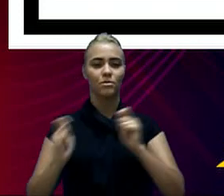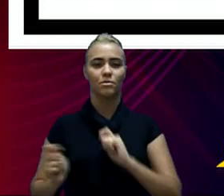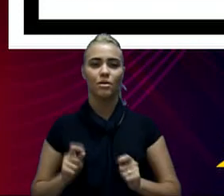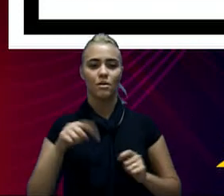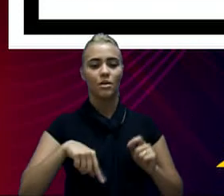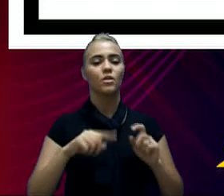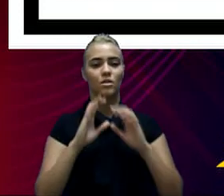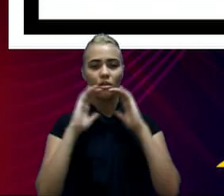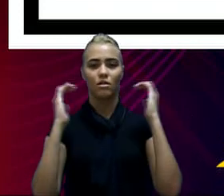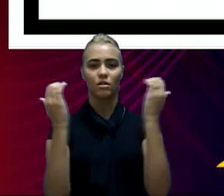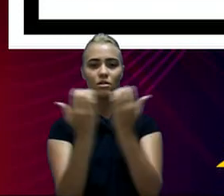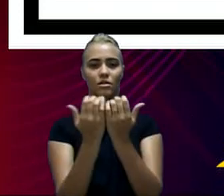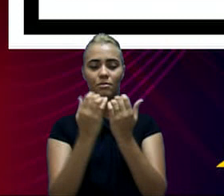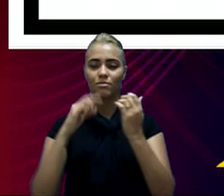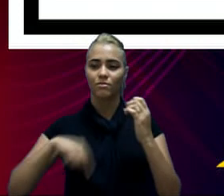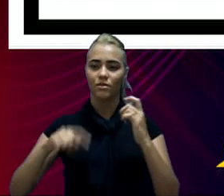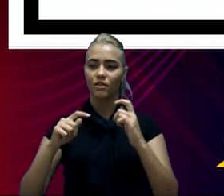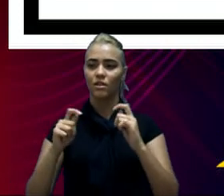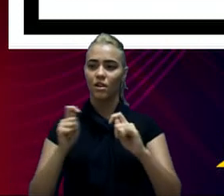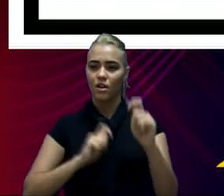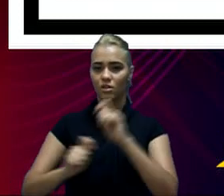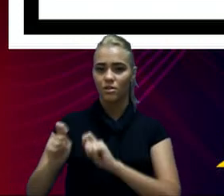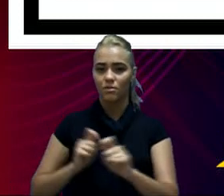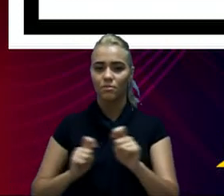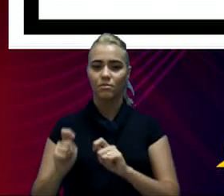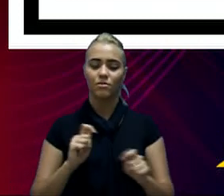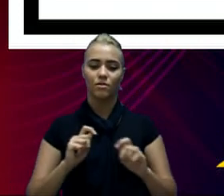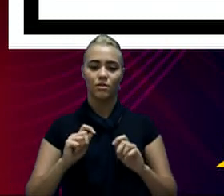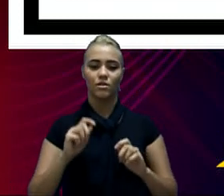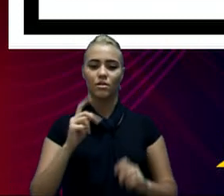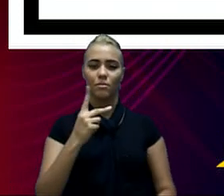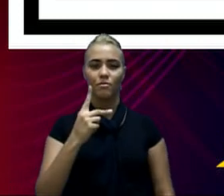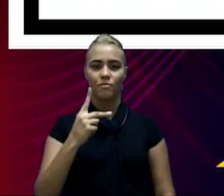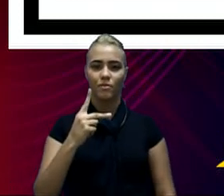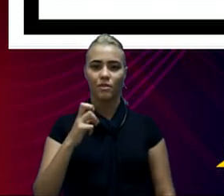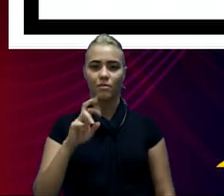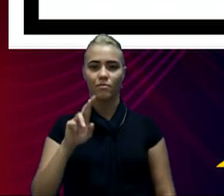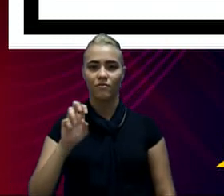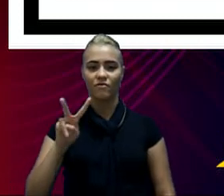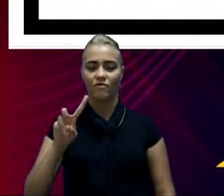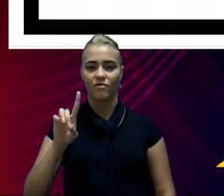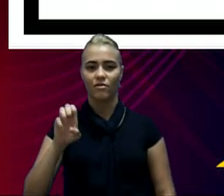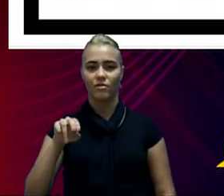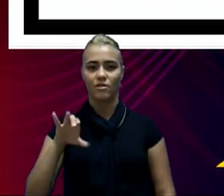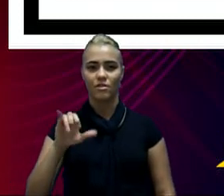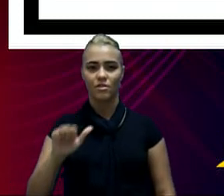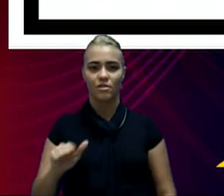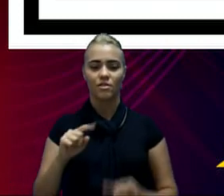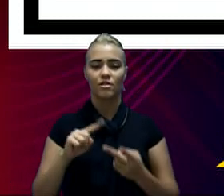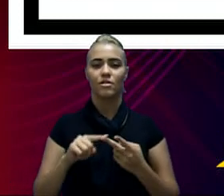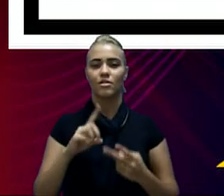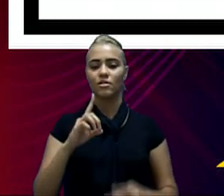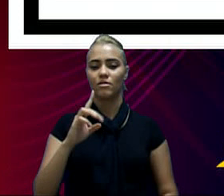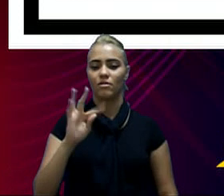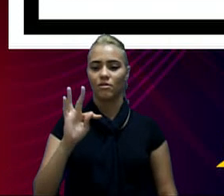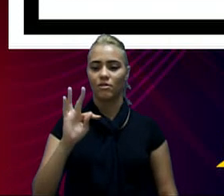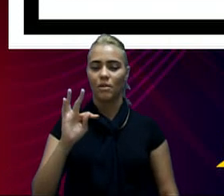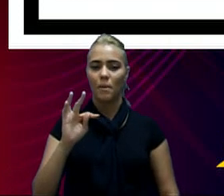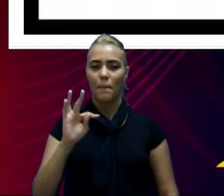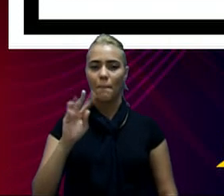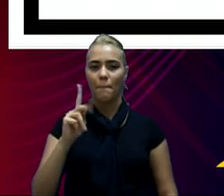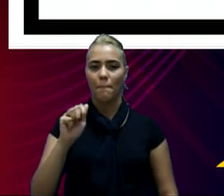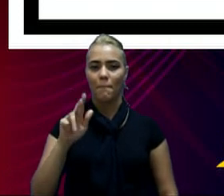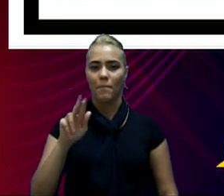Câmara, pela administração indireta, o SAI, o Fonserve Previdência, o Fonserve Saúde, o Parque Tecnológico, a